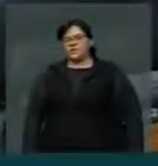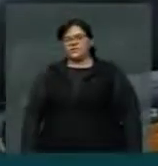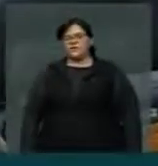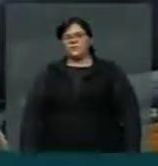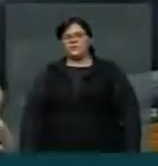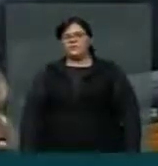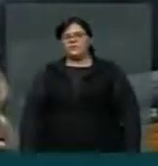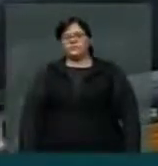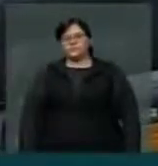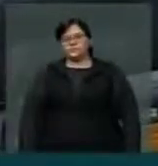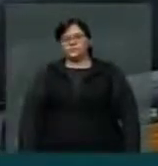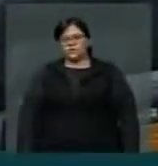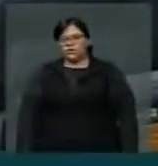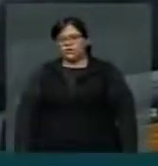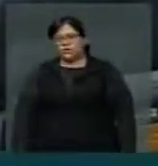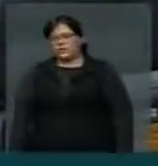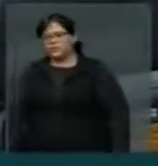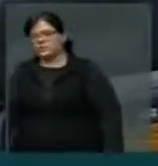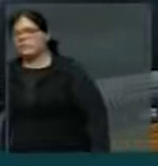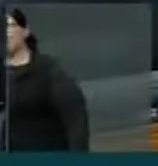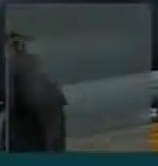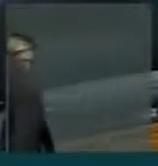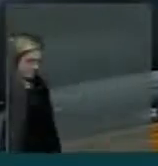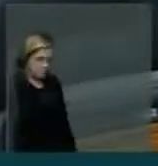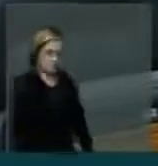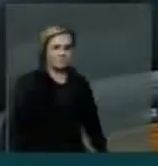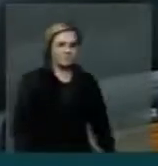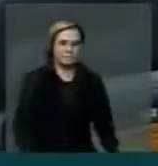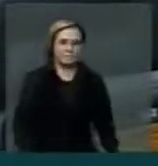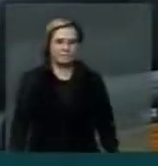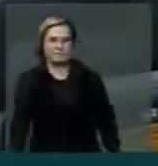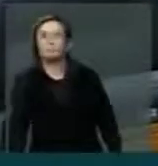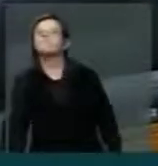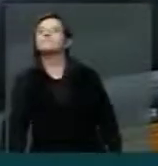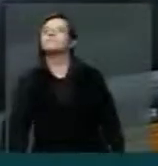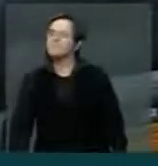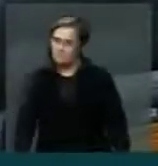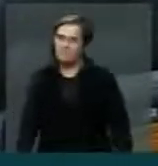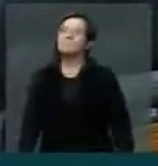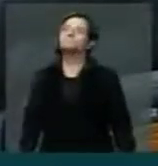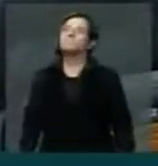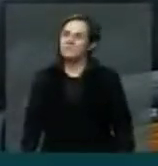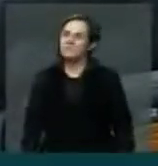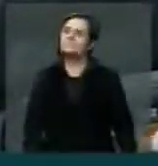votou contra a cassação e quem se omitiu. Eu votei pela cassação e não faço a meta. Presidente!